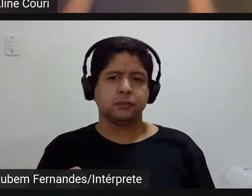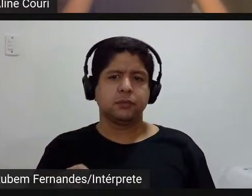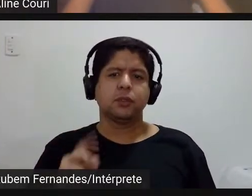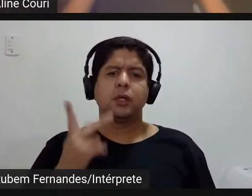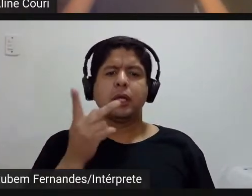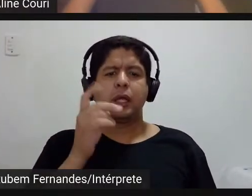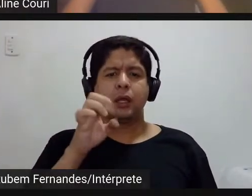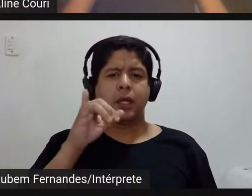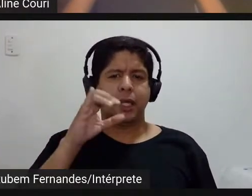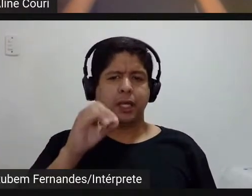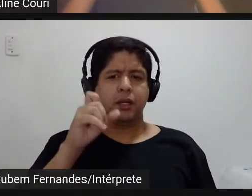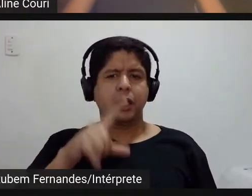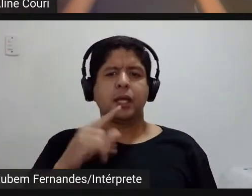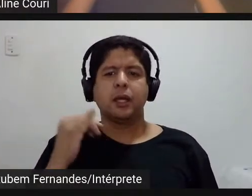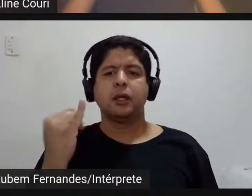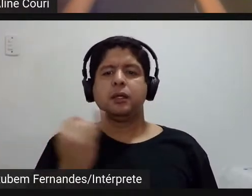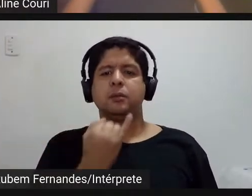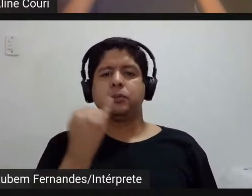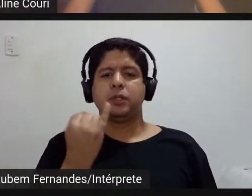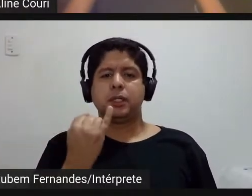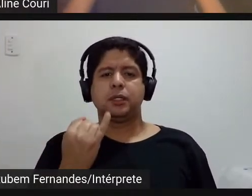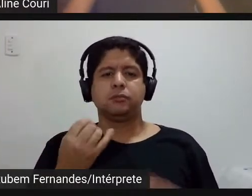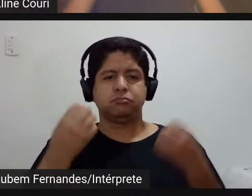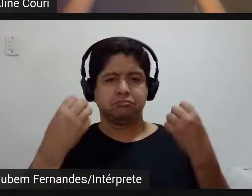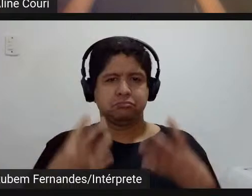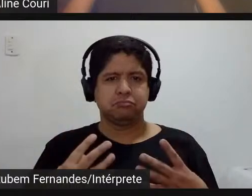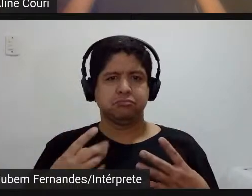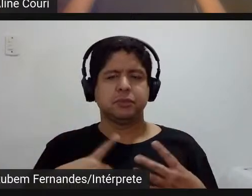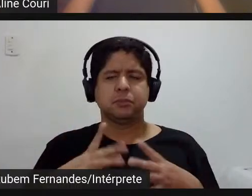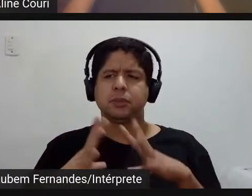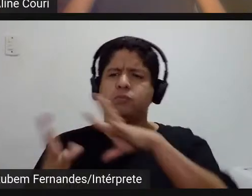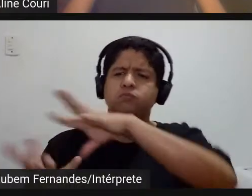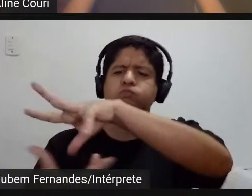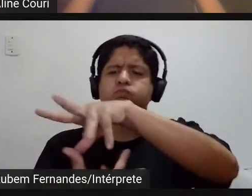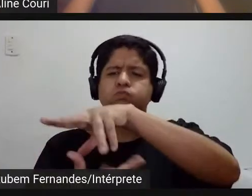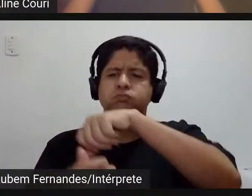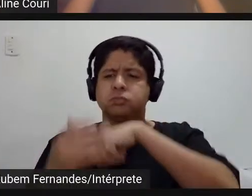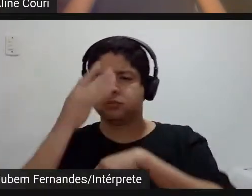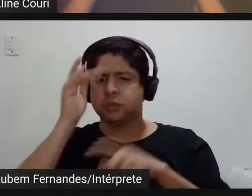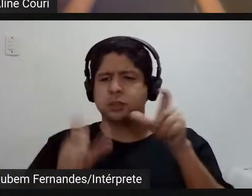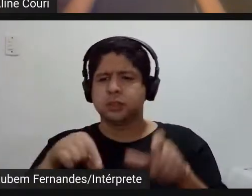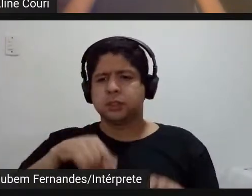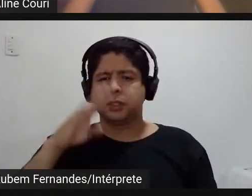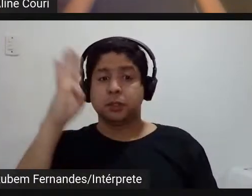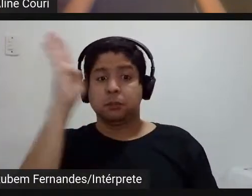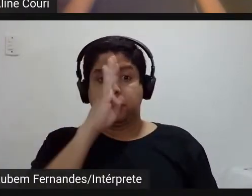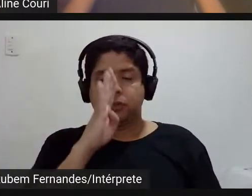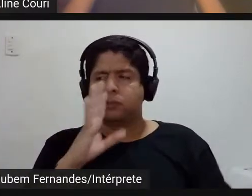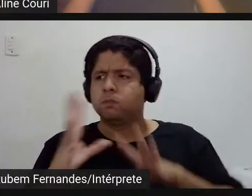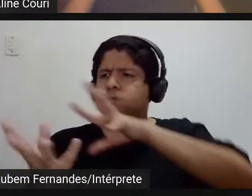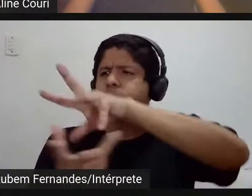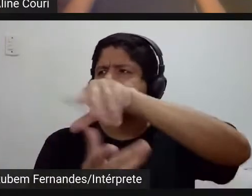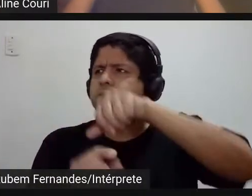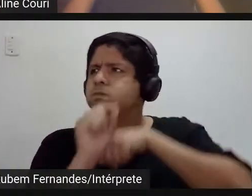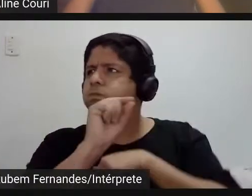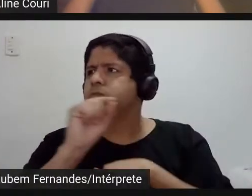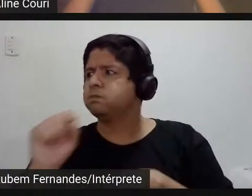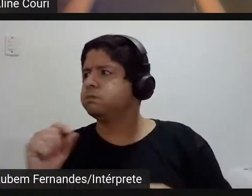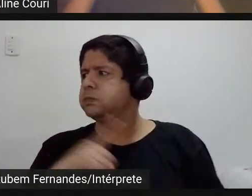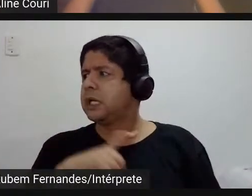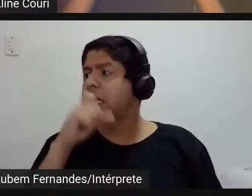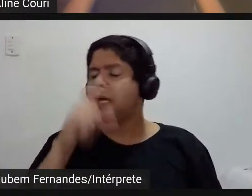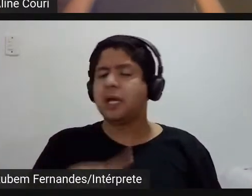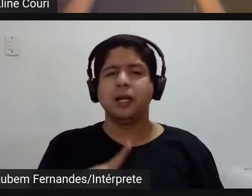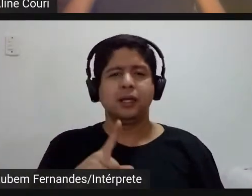como ela é importante assim para a gente mundialmente para a gente aqui do Brasil e mundialmente né e é isso